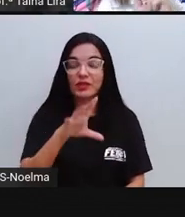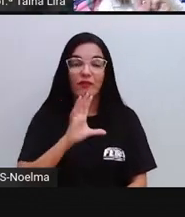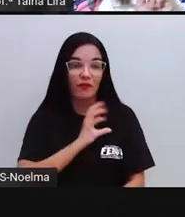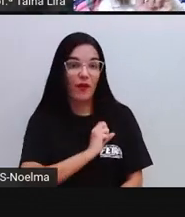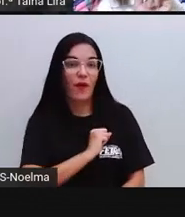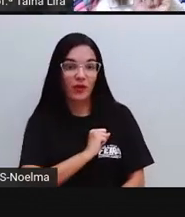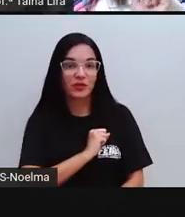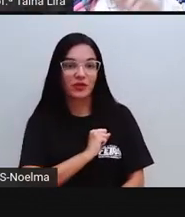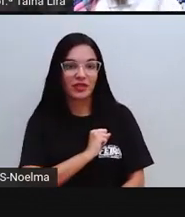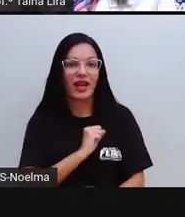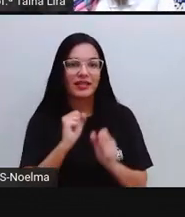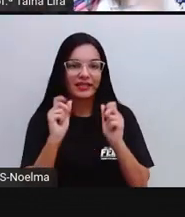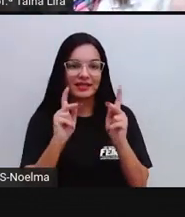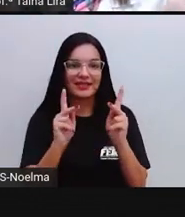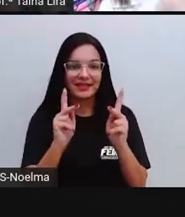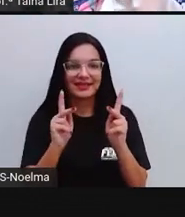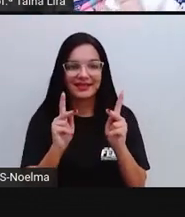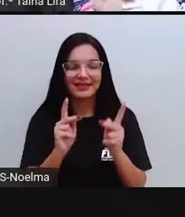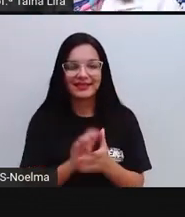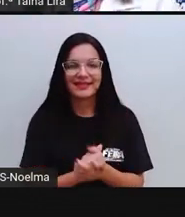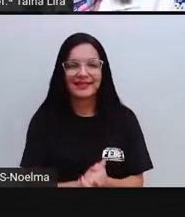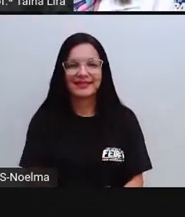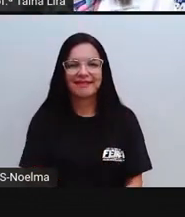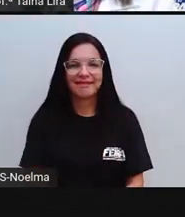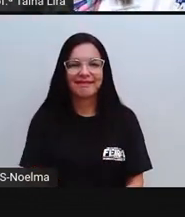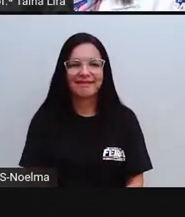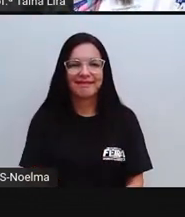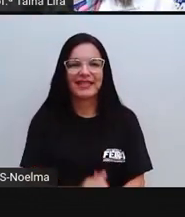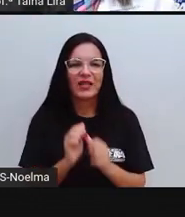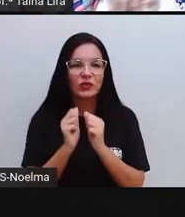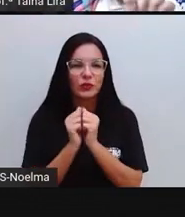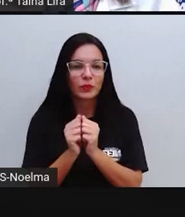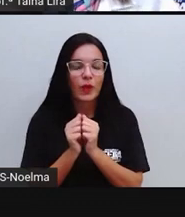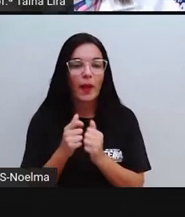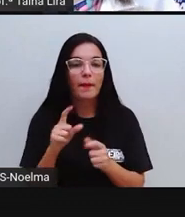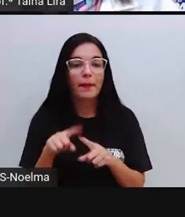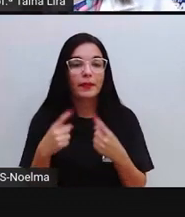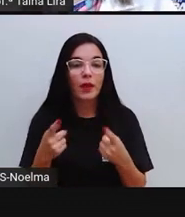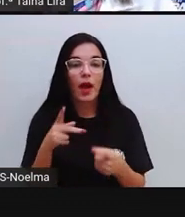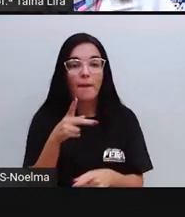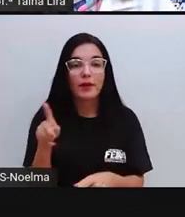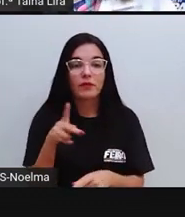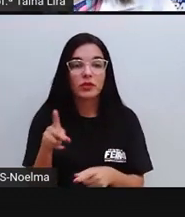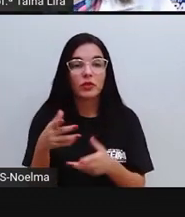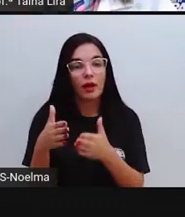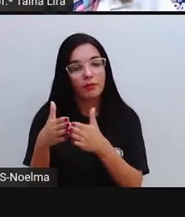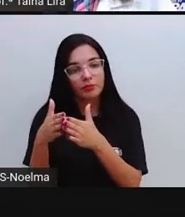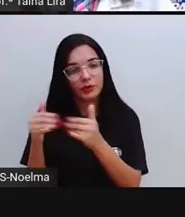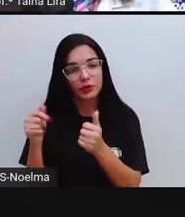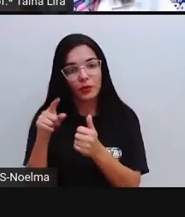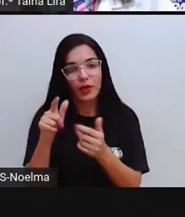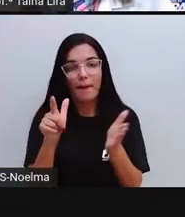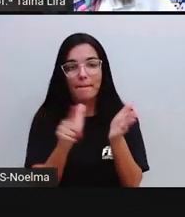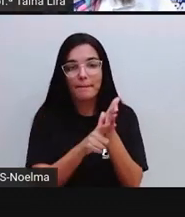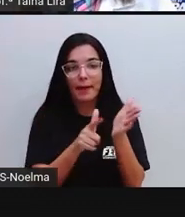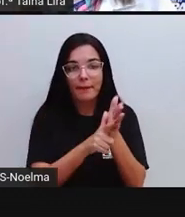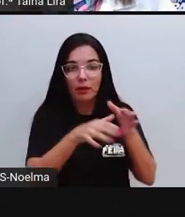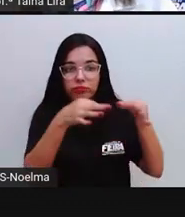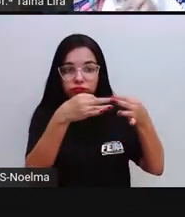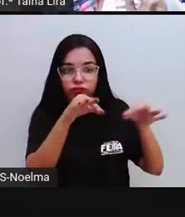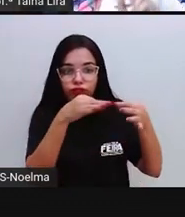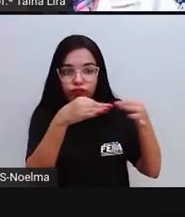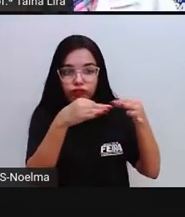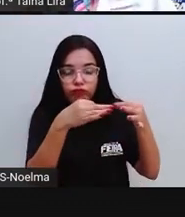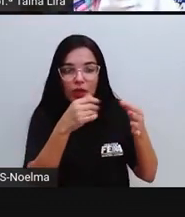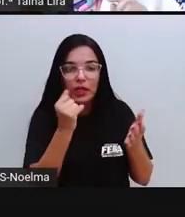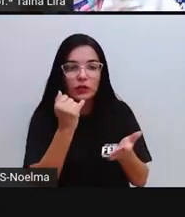ano vai amar produzir junto comigo, tá? E aí a Pro vai precisar desse material, que é papelão, tá?